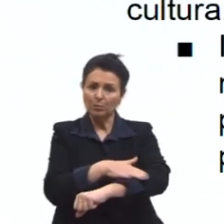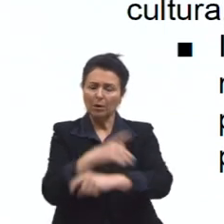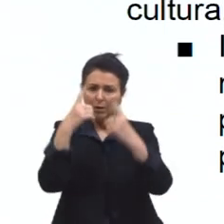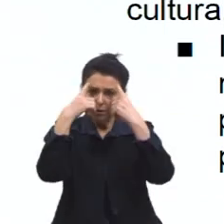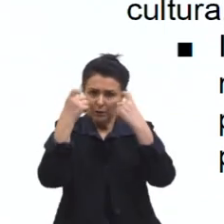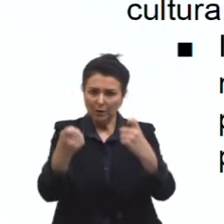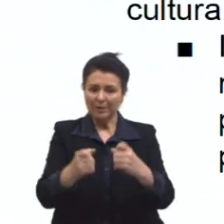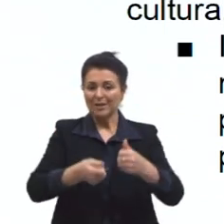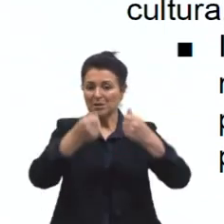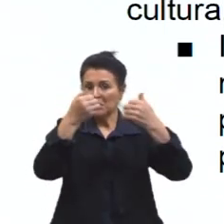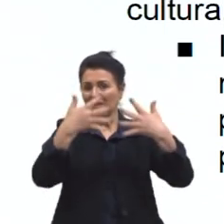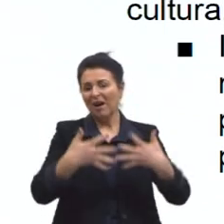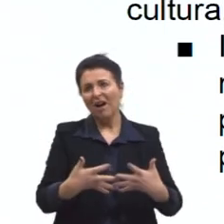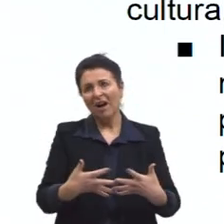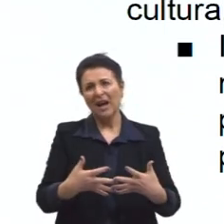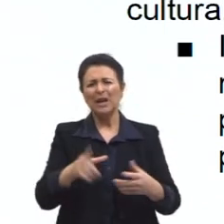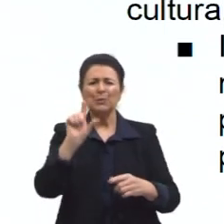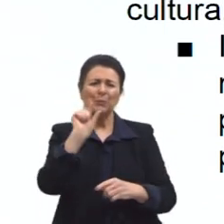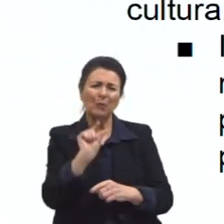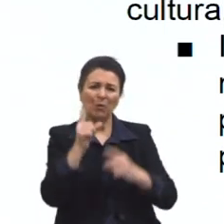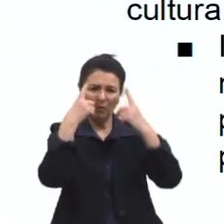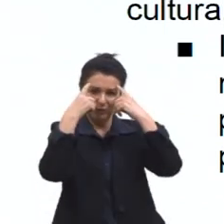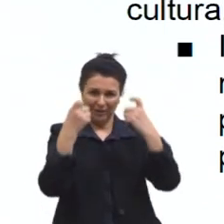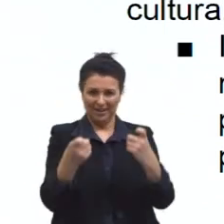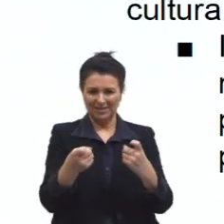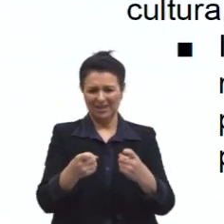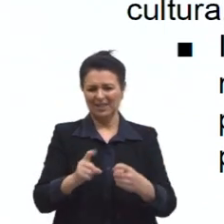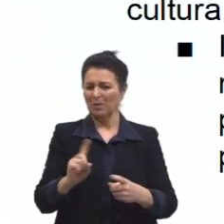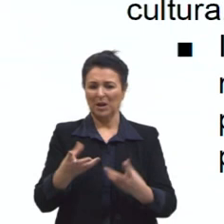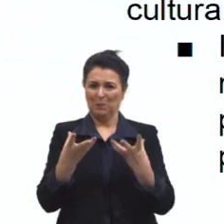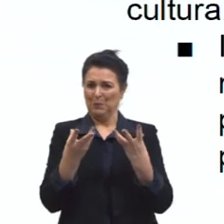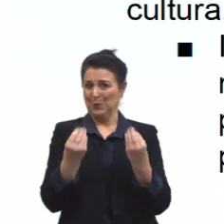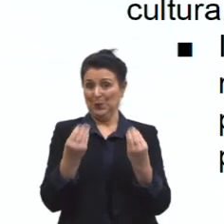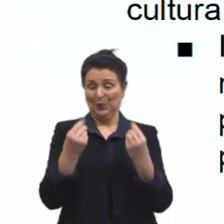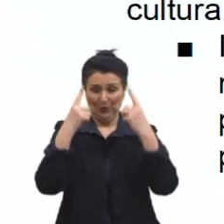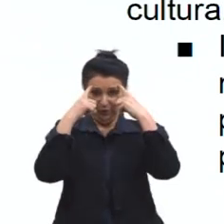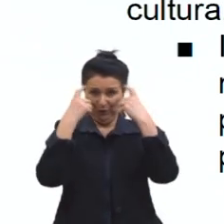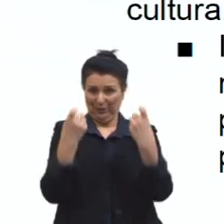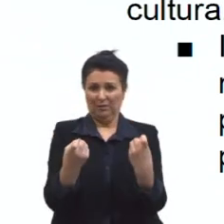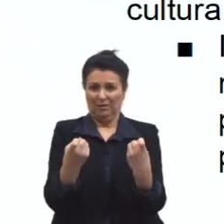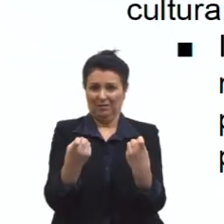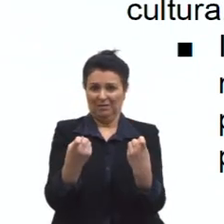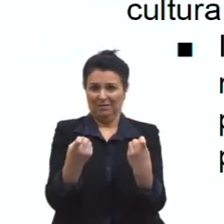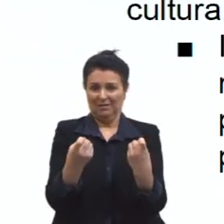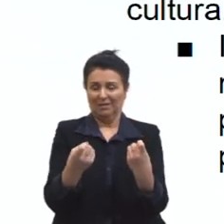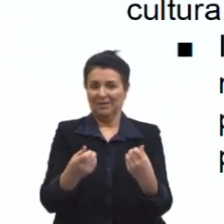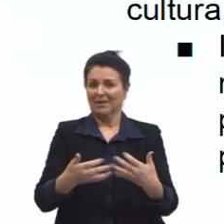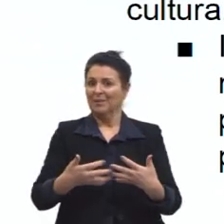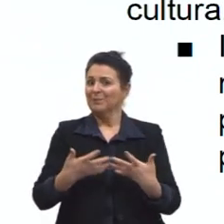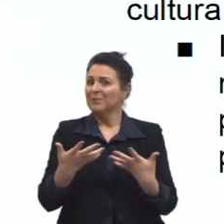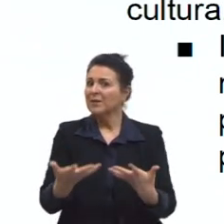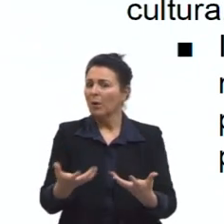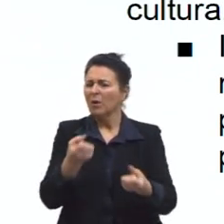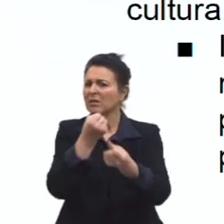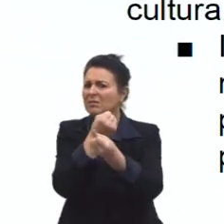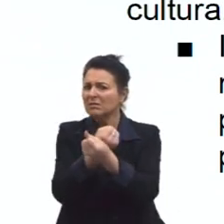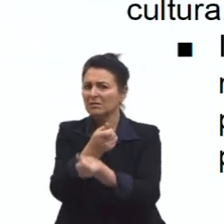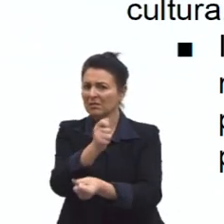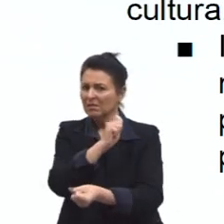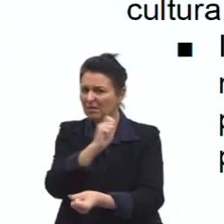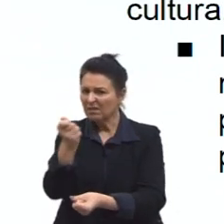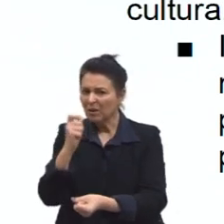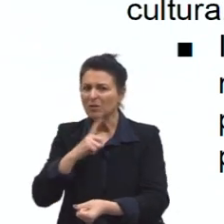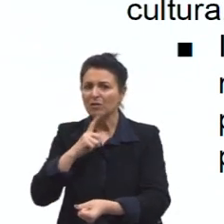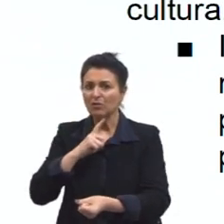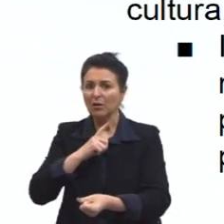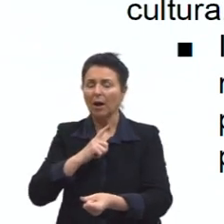que não era bem assim. Me parece bem problemática essa perspectiva dele. E a gente vai ressaltar que a escravização tinha violência